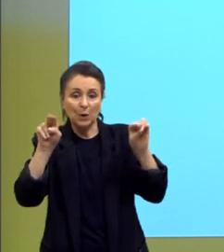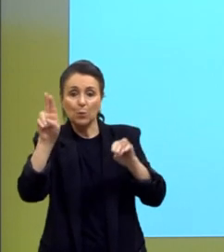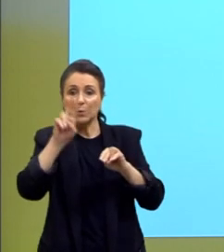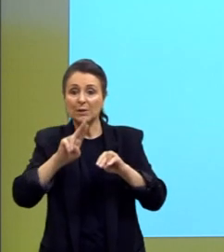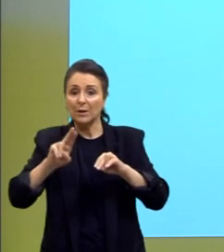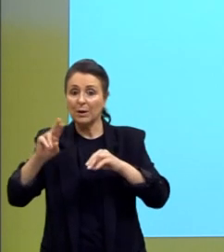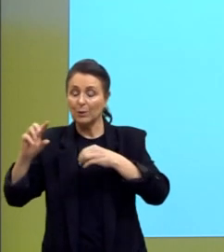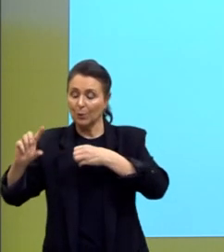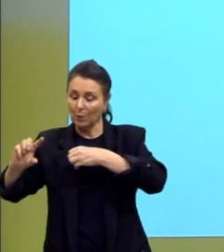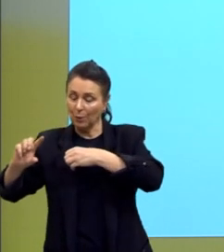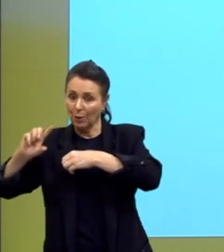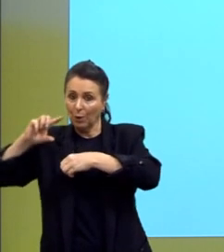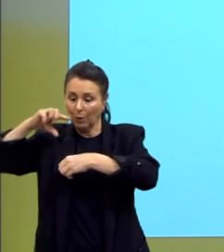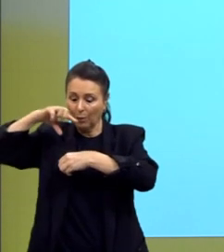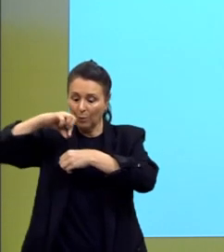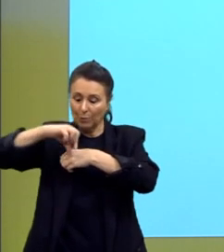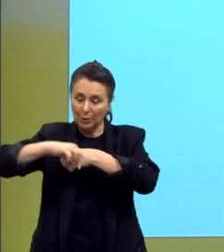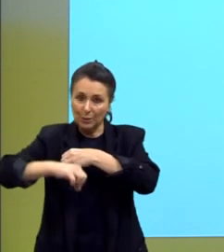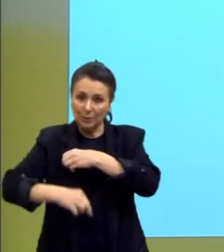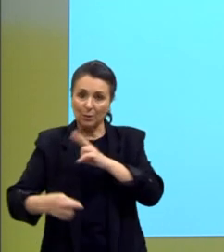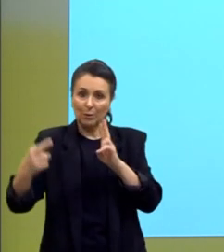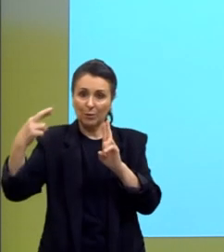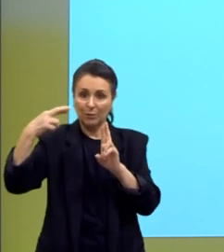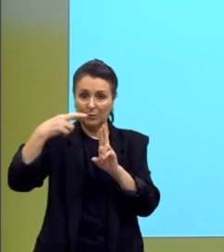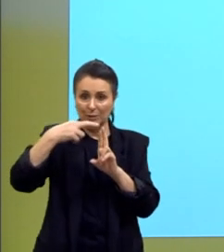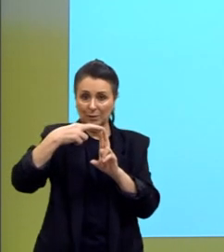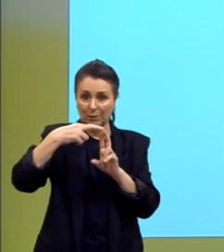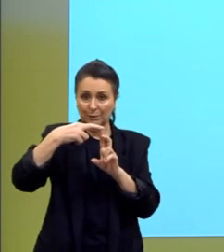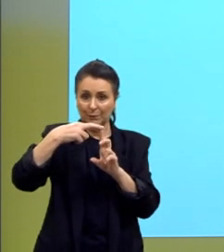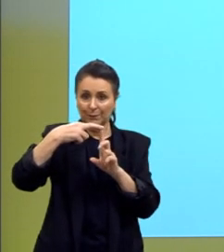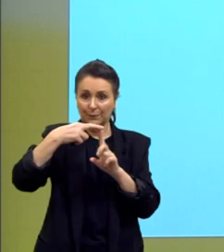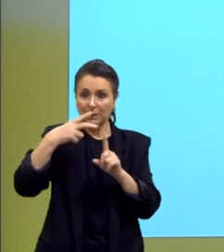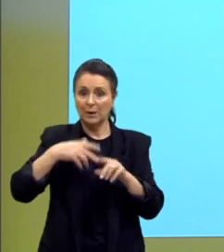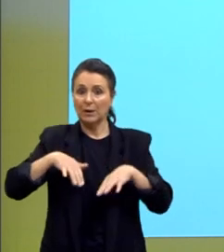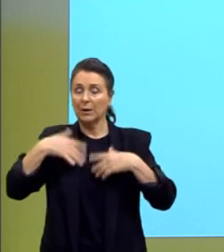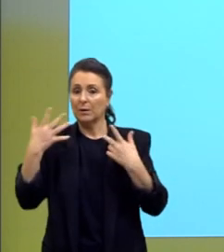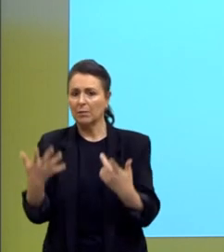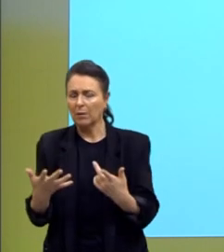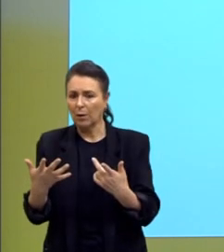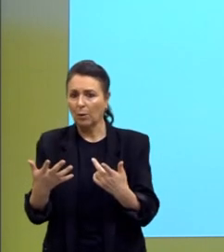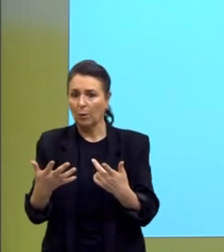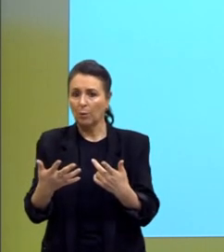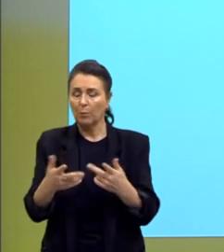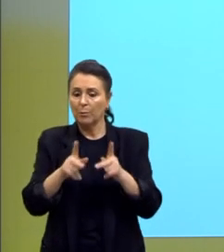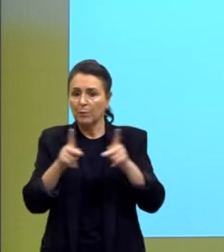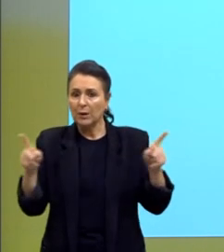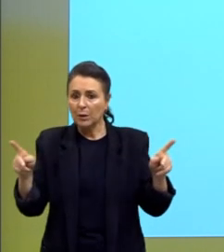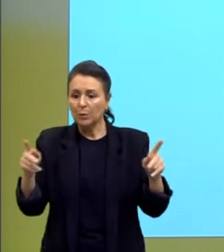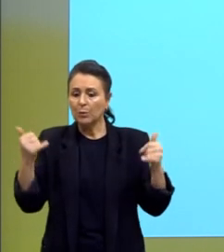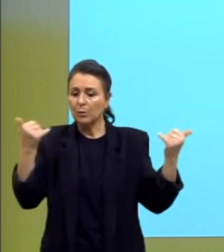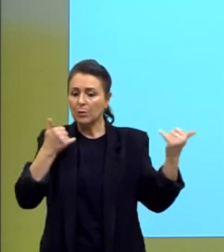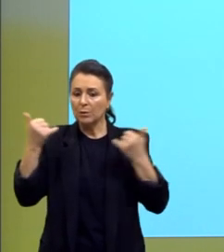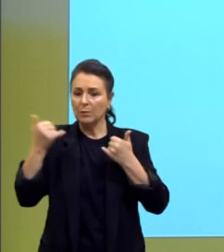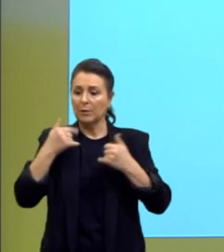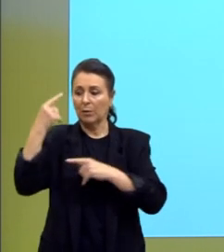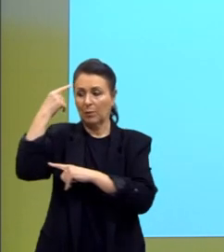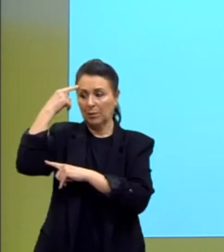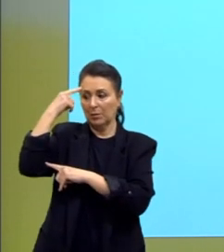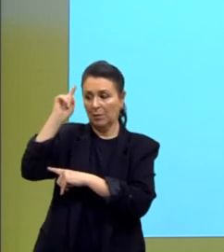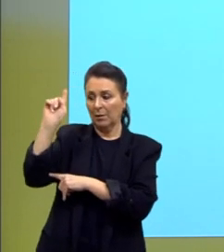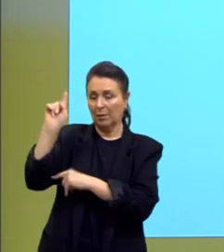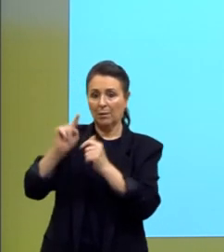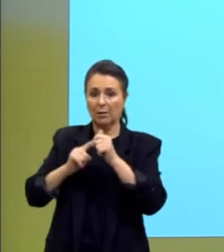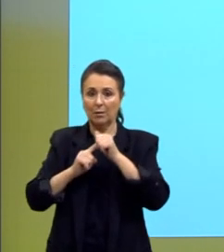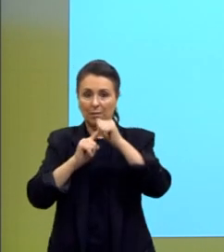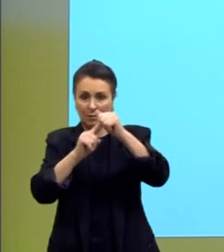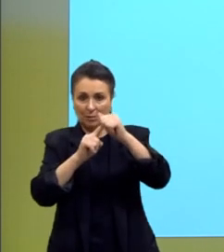coesão referencial. Então, eu referenciei a Era da Informação, a ideia principal é